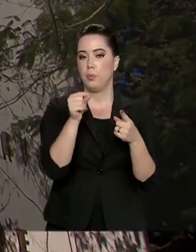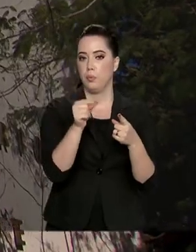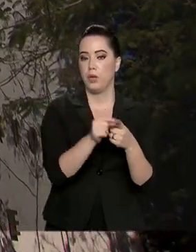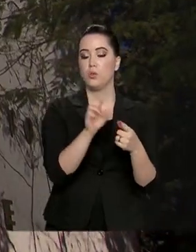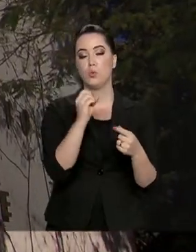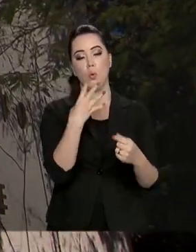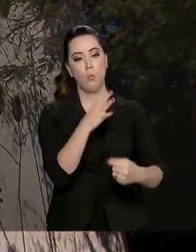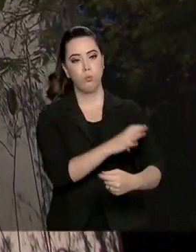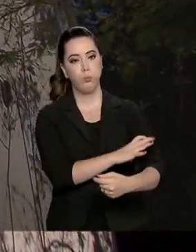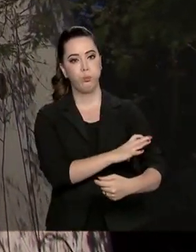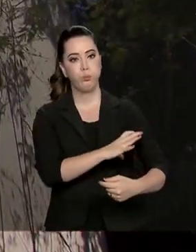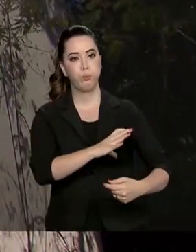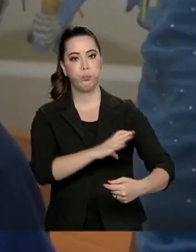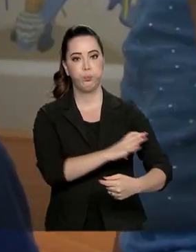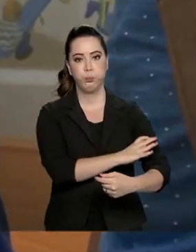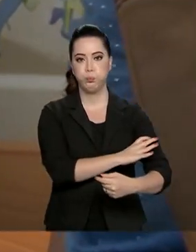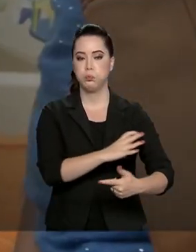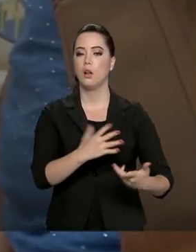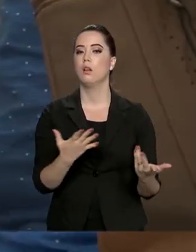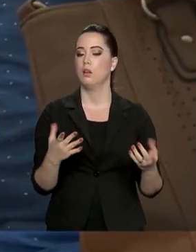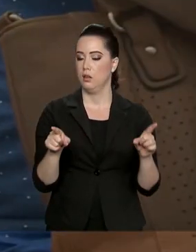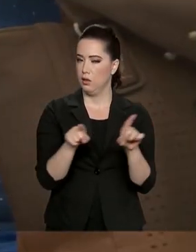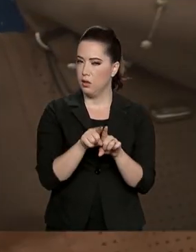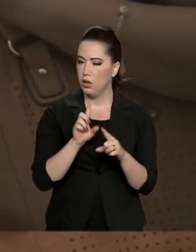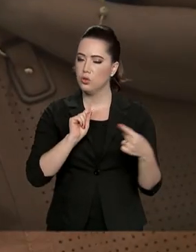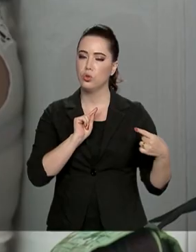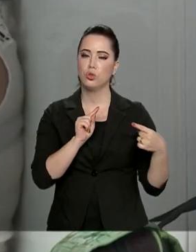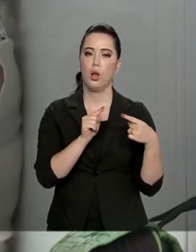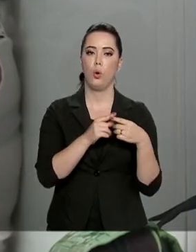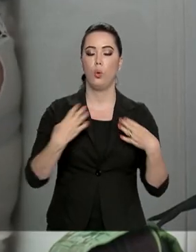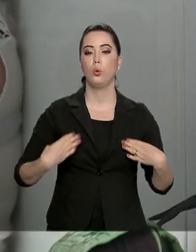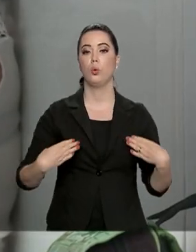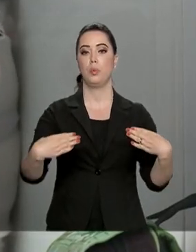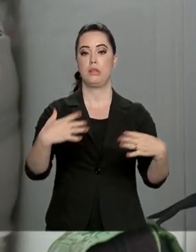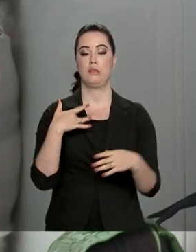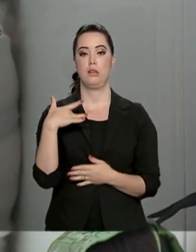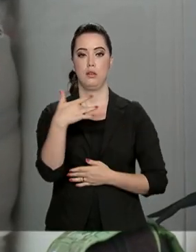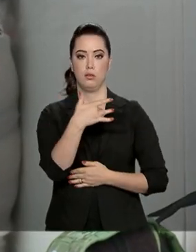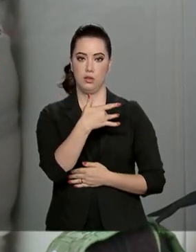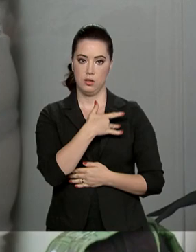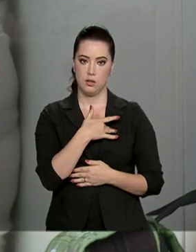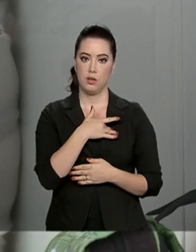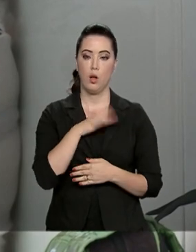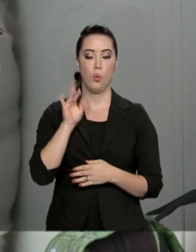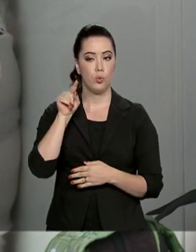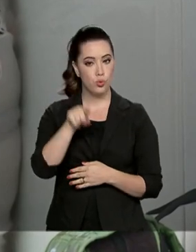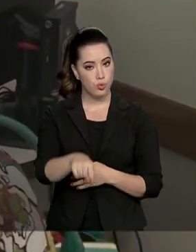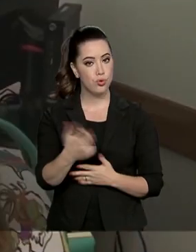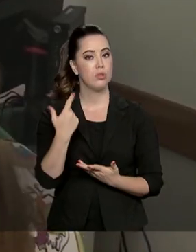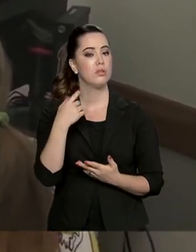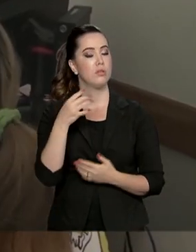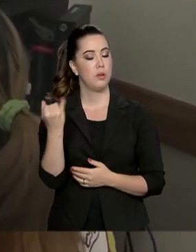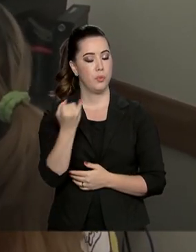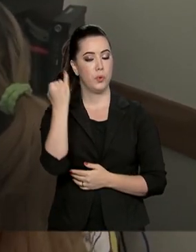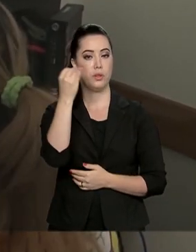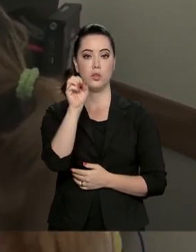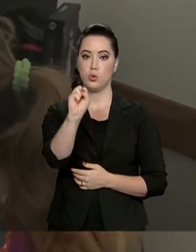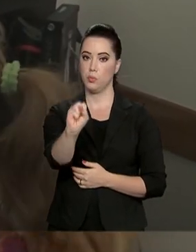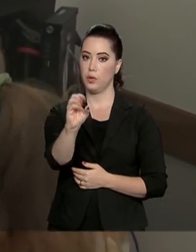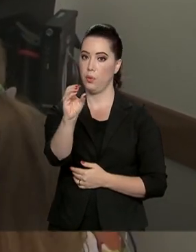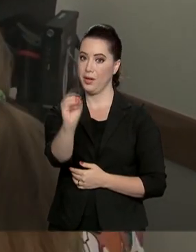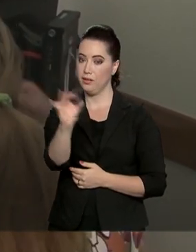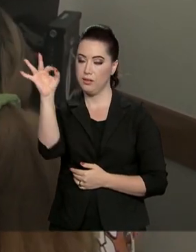Segundo o Ministério da Saúde, esse serviço resolve até 80% dos casos e ajuda a